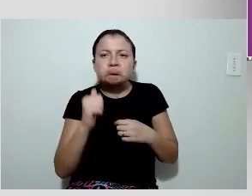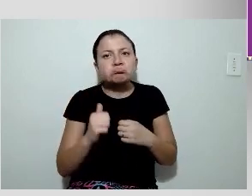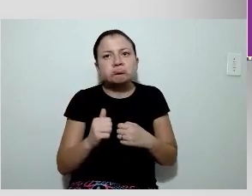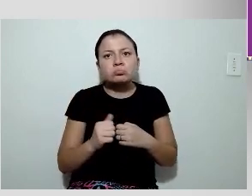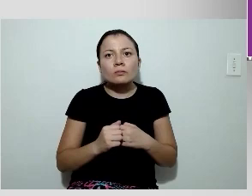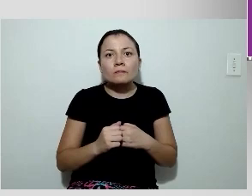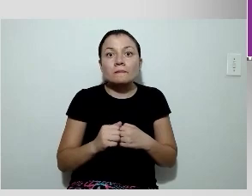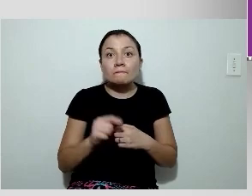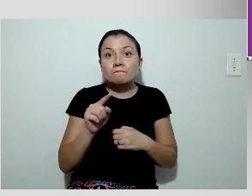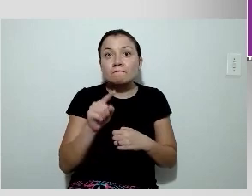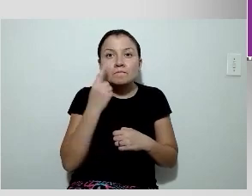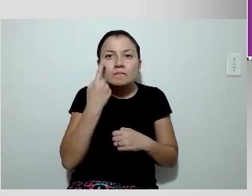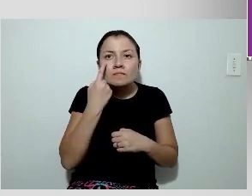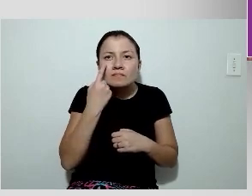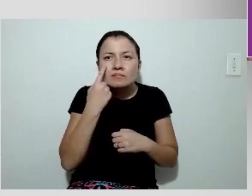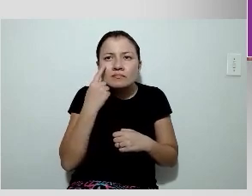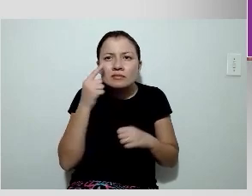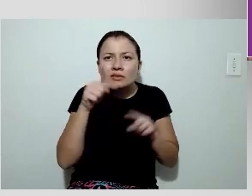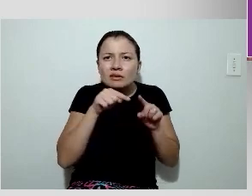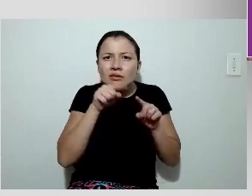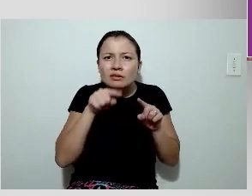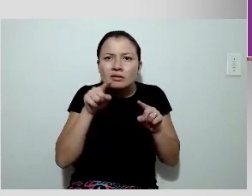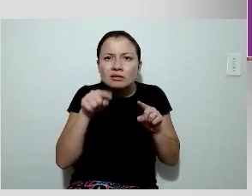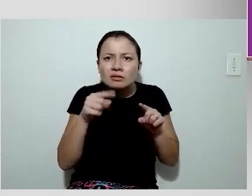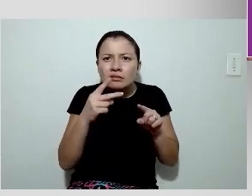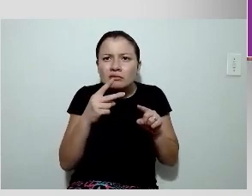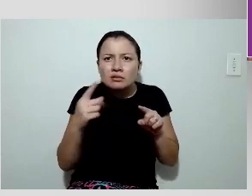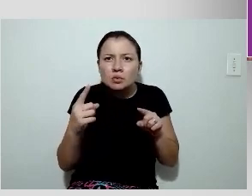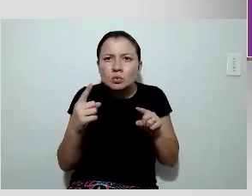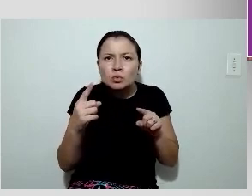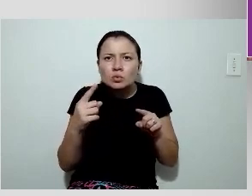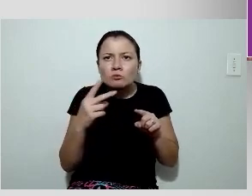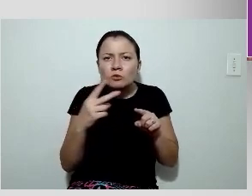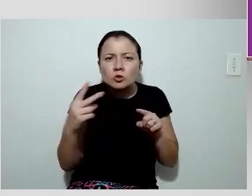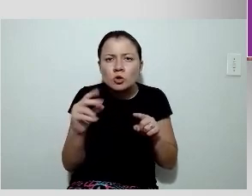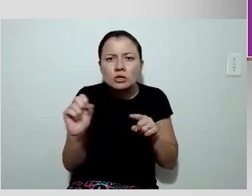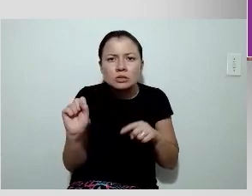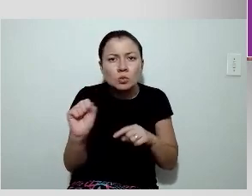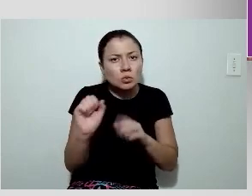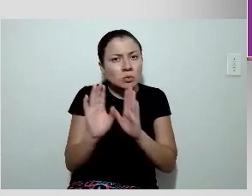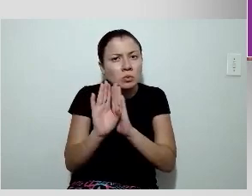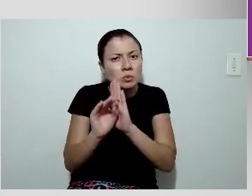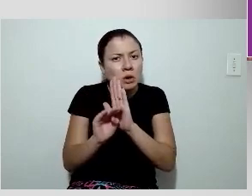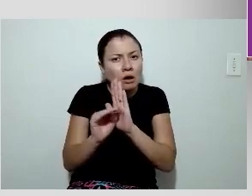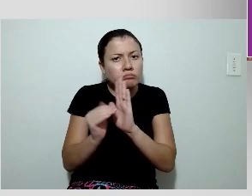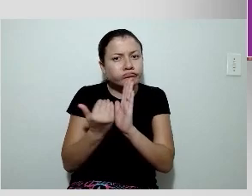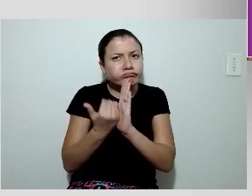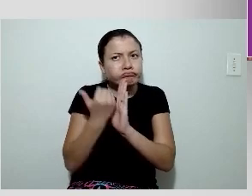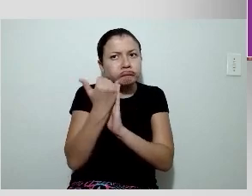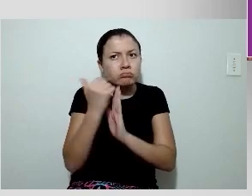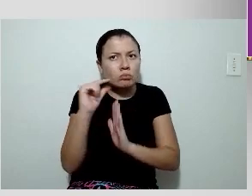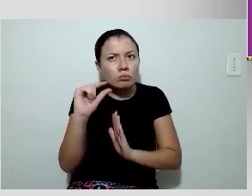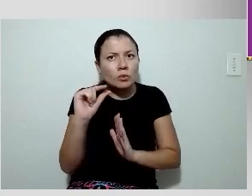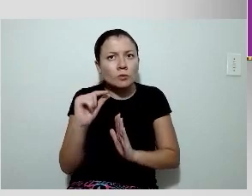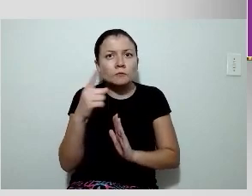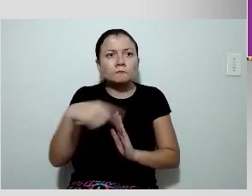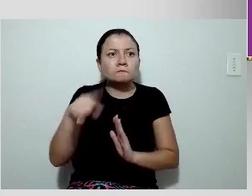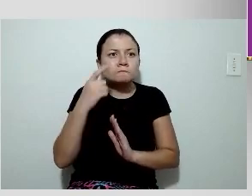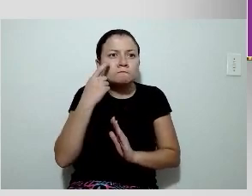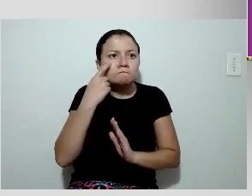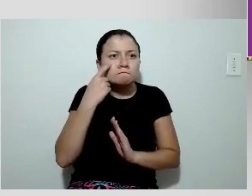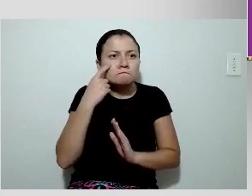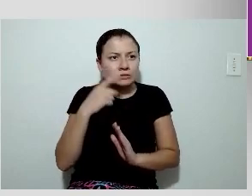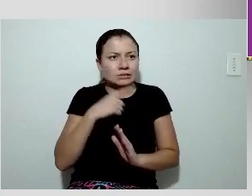aumentado, BAP de primeiro, 0,21, 0,22 segundos. Nós observamos que existe um bloqueio de ramo